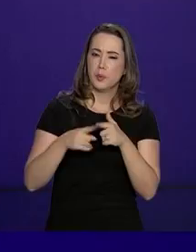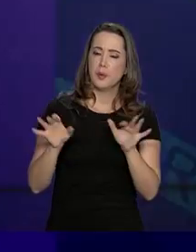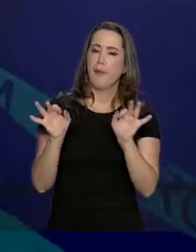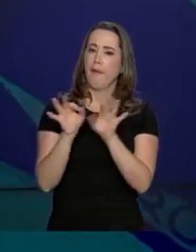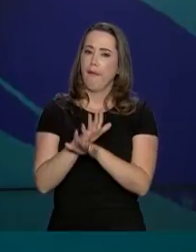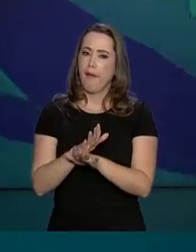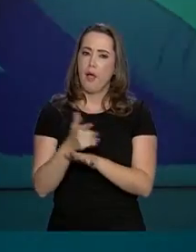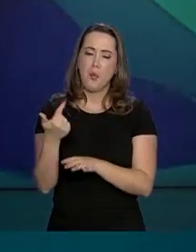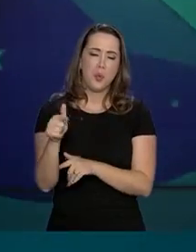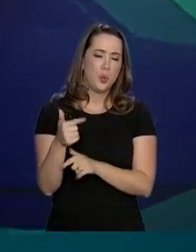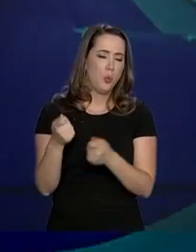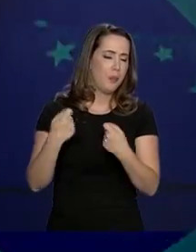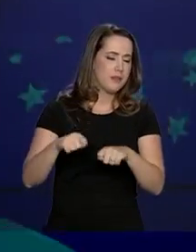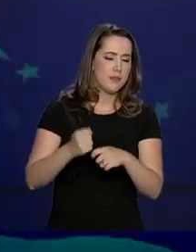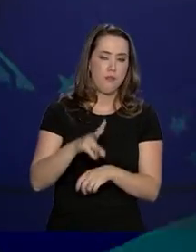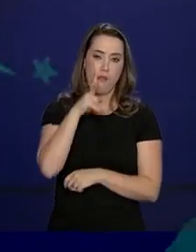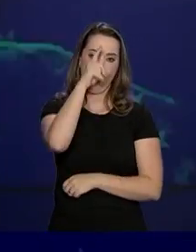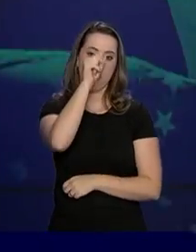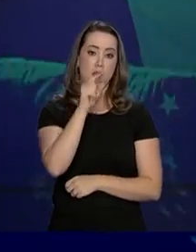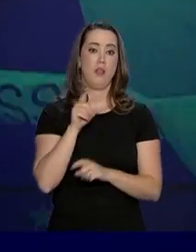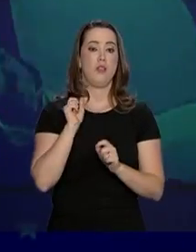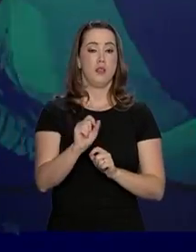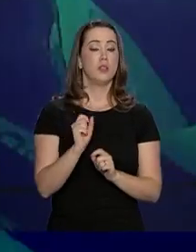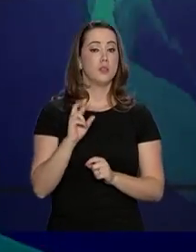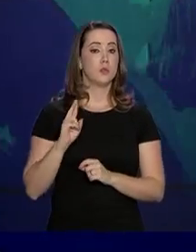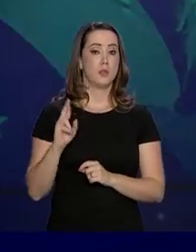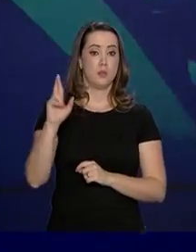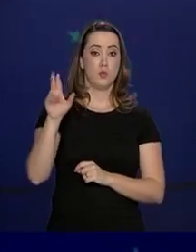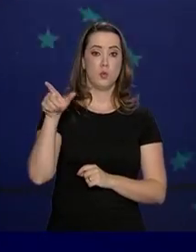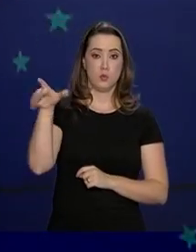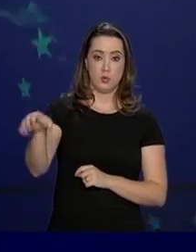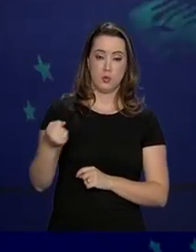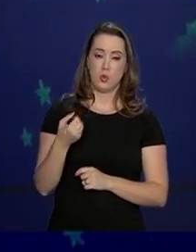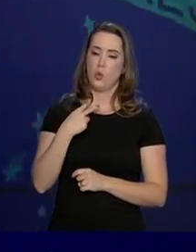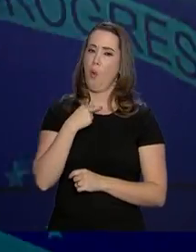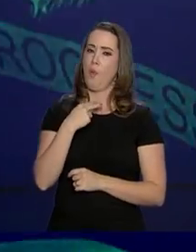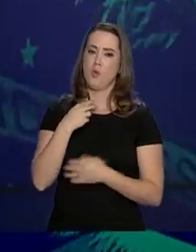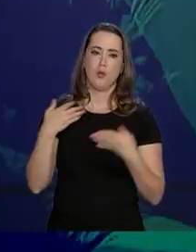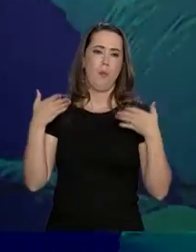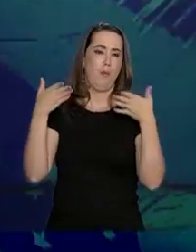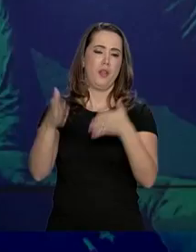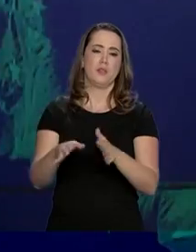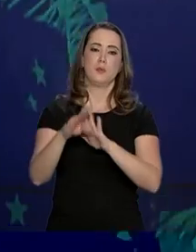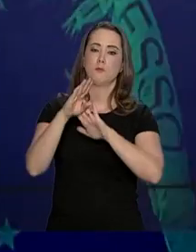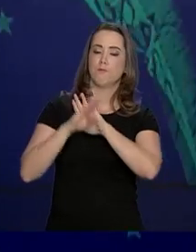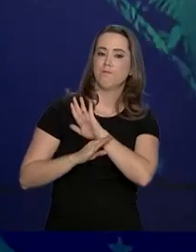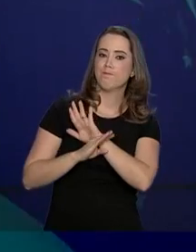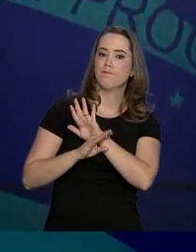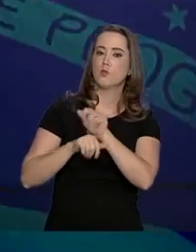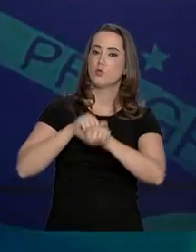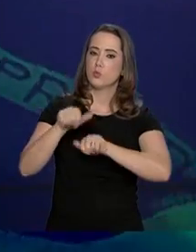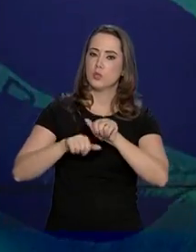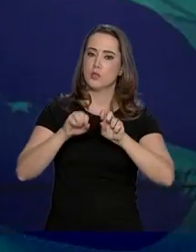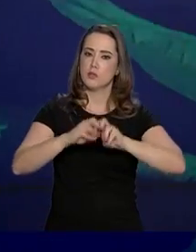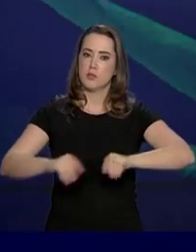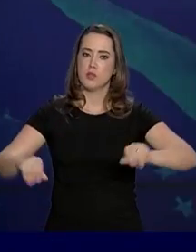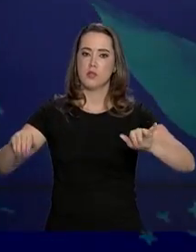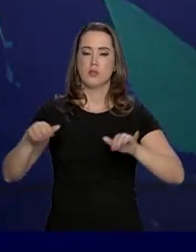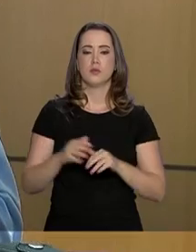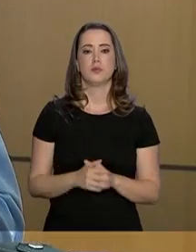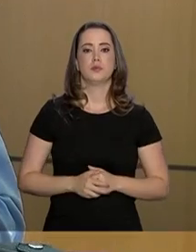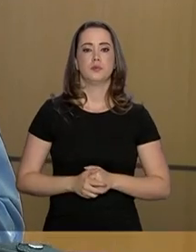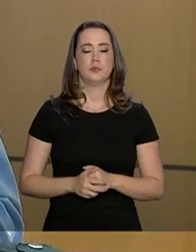seja resolvida sem o uso da força e que os responsáveis serão impedidos de participar de programas de reforma agrária.